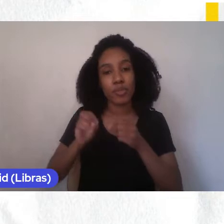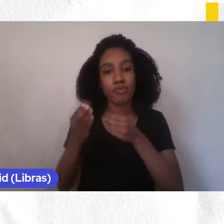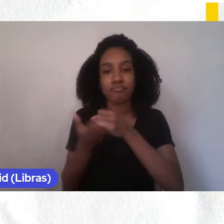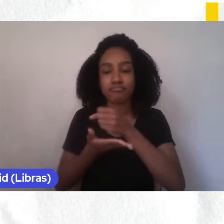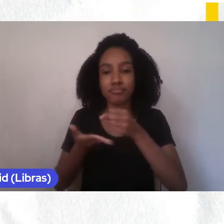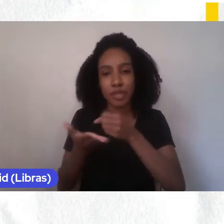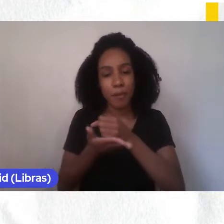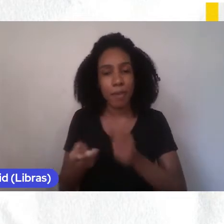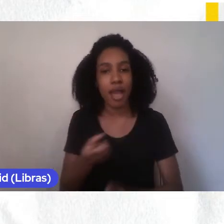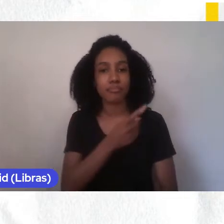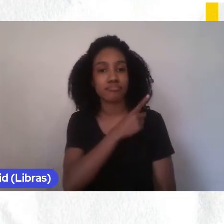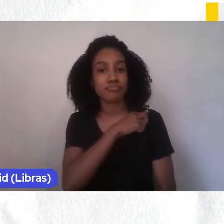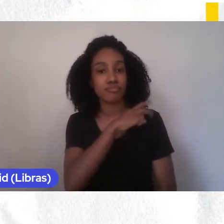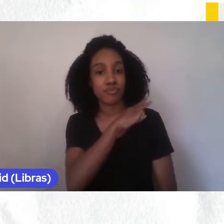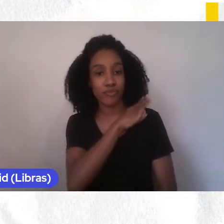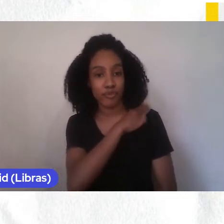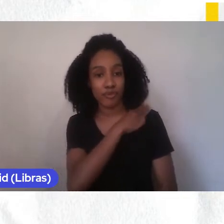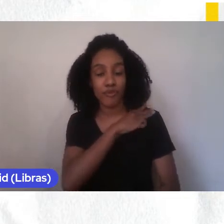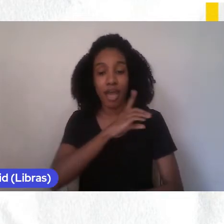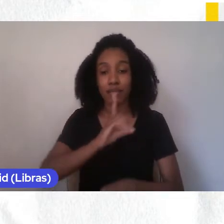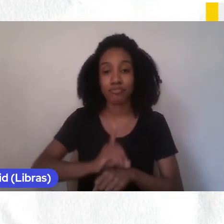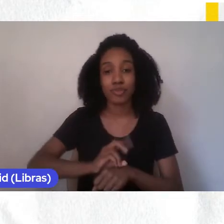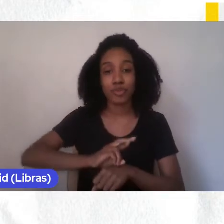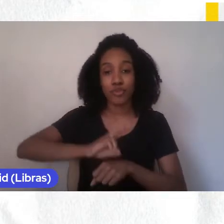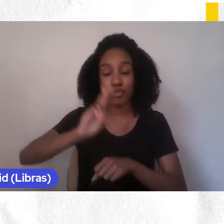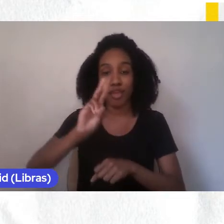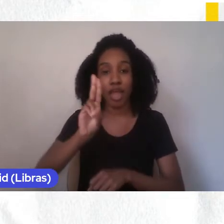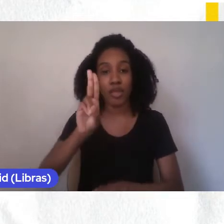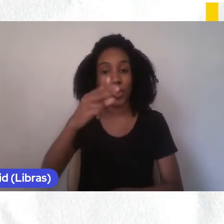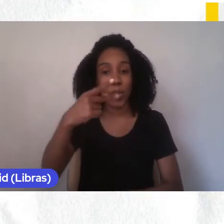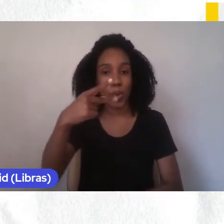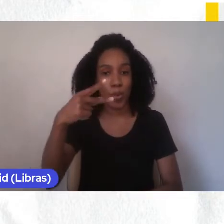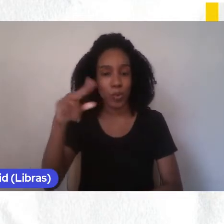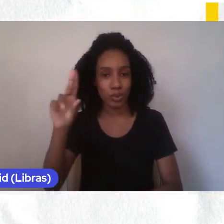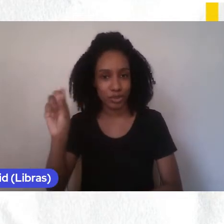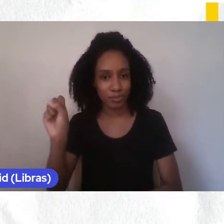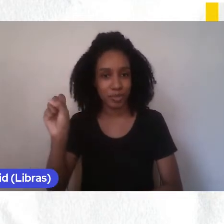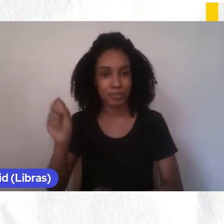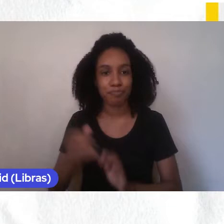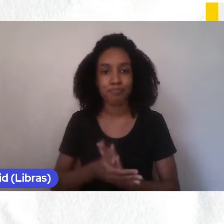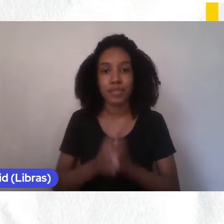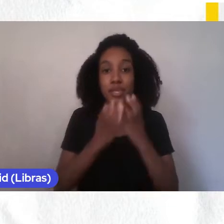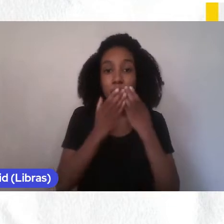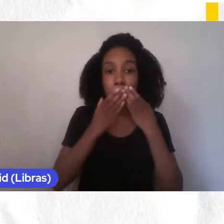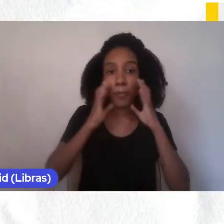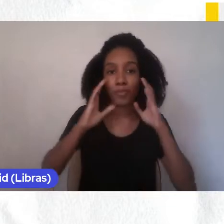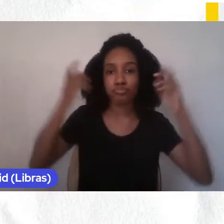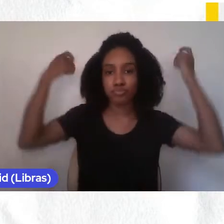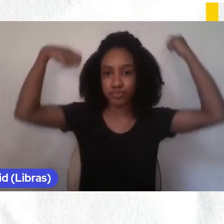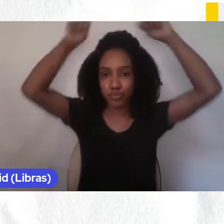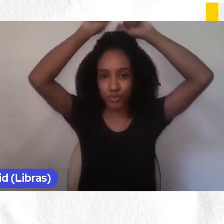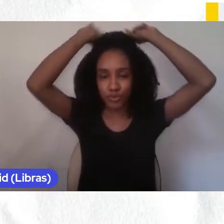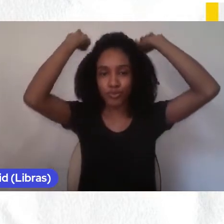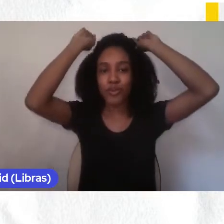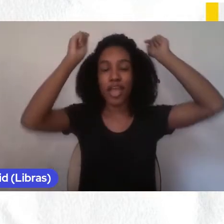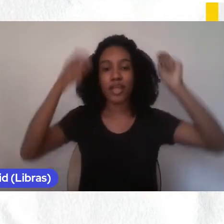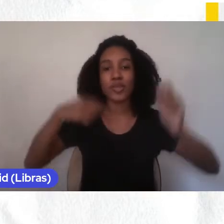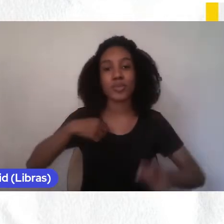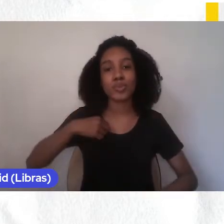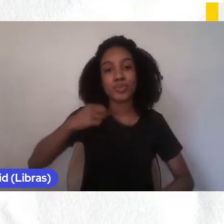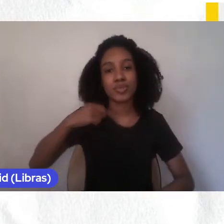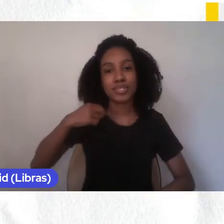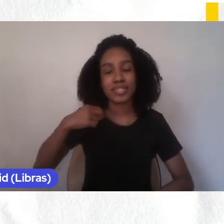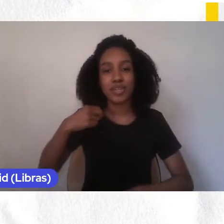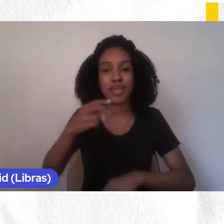ensino médio e doutorando pela Universidade de São Paulo. Tenho barba e cabelo amarrado em coque e estou usando uma camisa verde